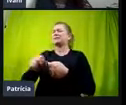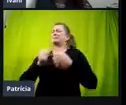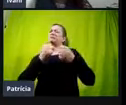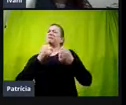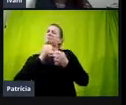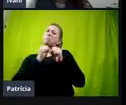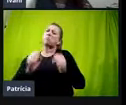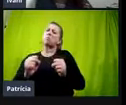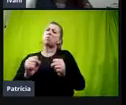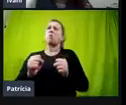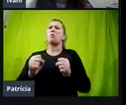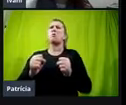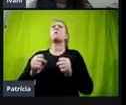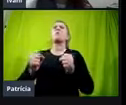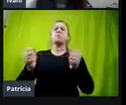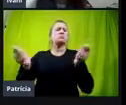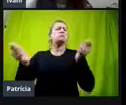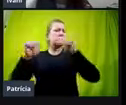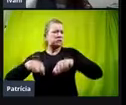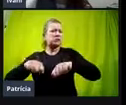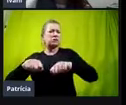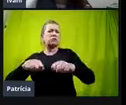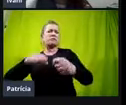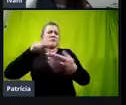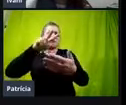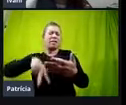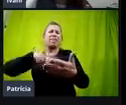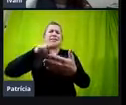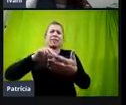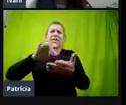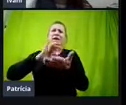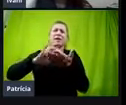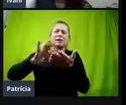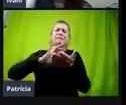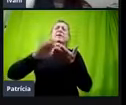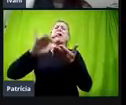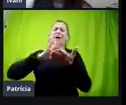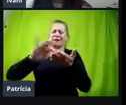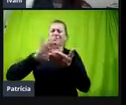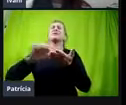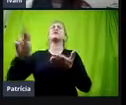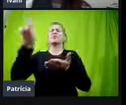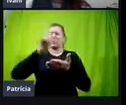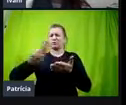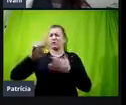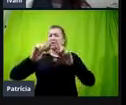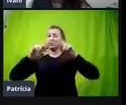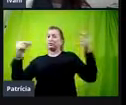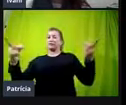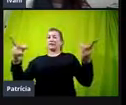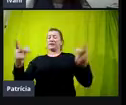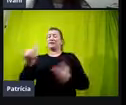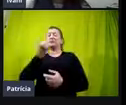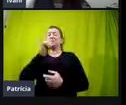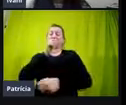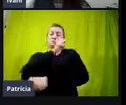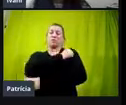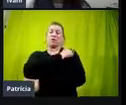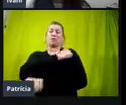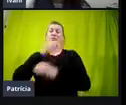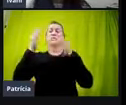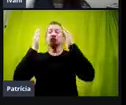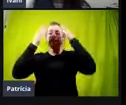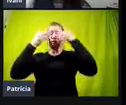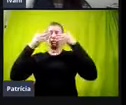ler em braile traz para esse aluno que é usuário. Diferente, por exemplo, de um aluno cego que não é